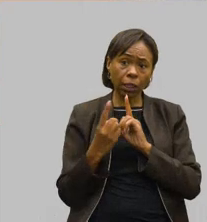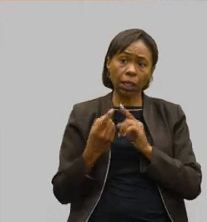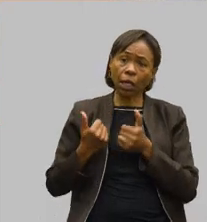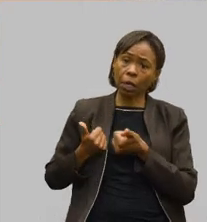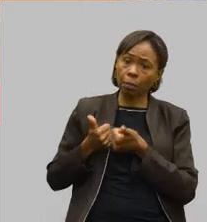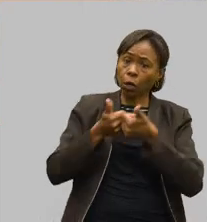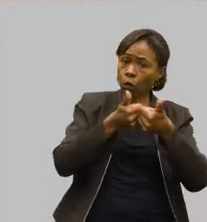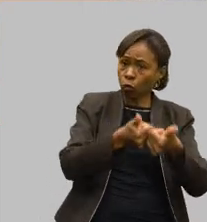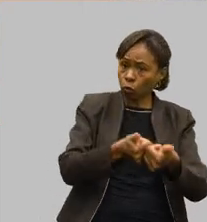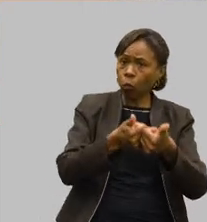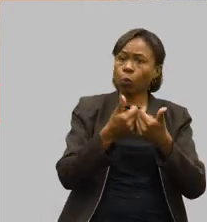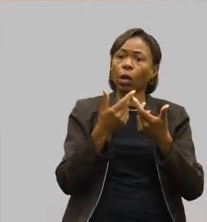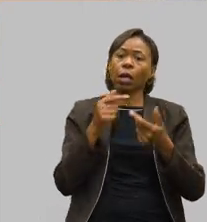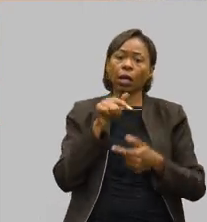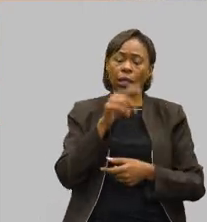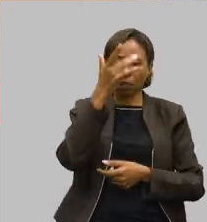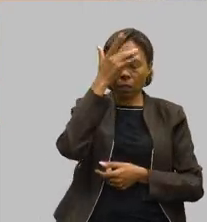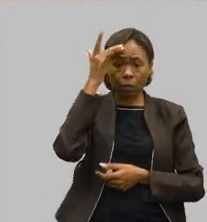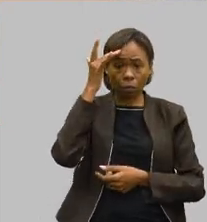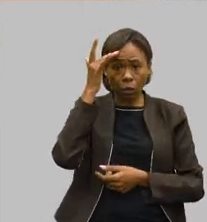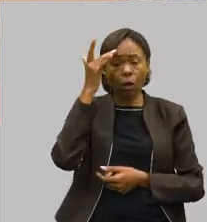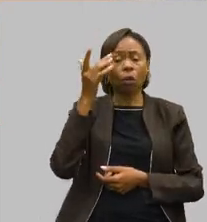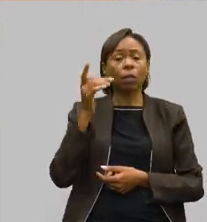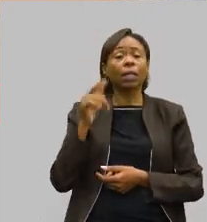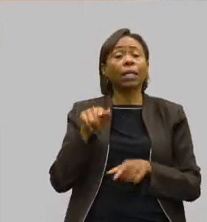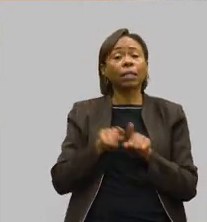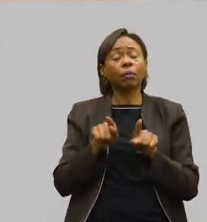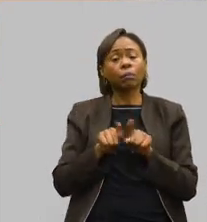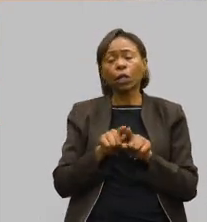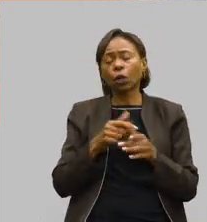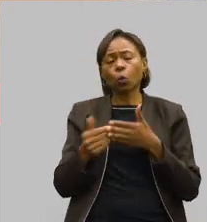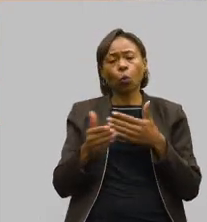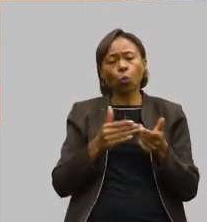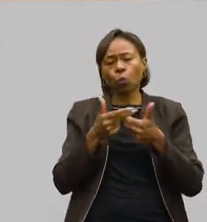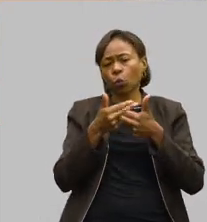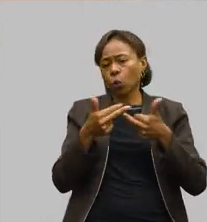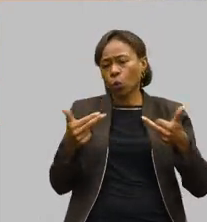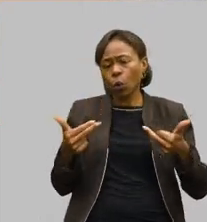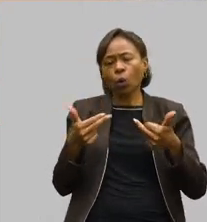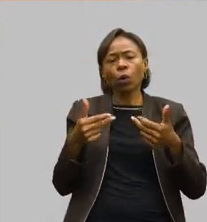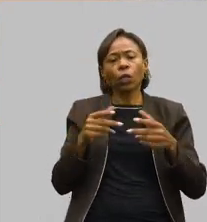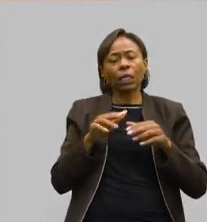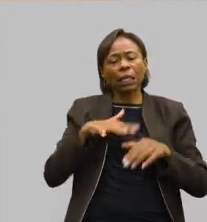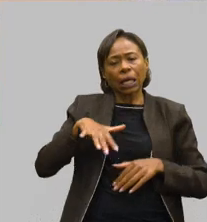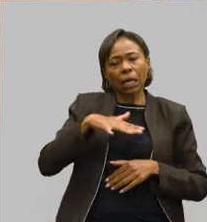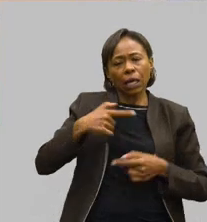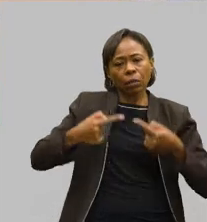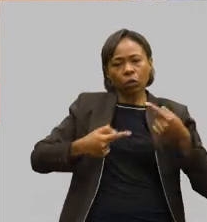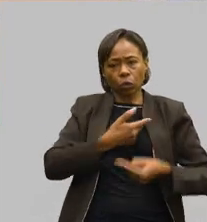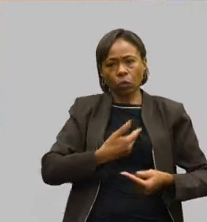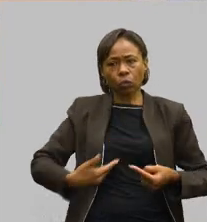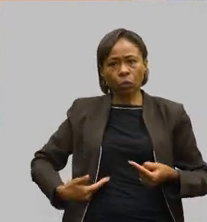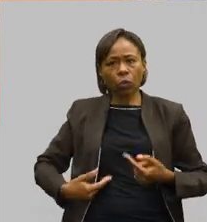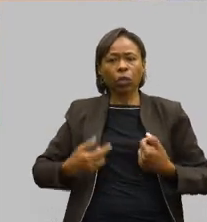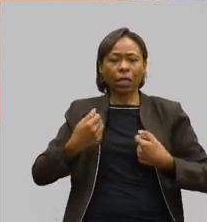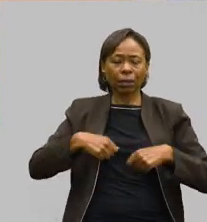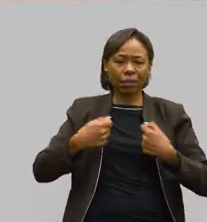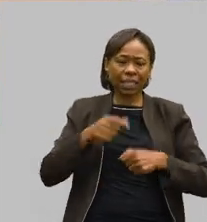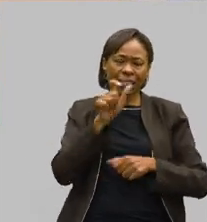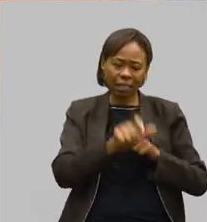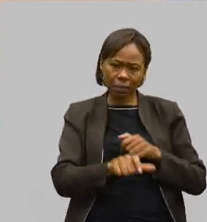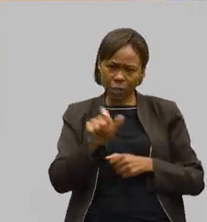encaminhamentos necessários e também todas aquelas peculiaridades relacionadas a políticas públicas e necessidades dessas vítimas,